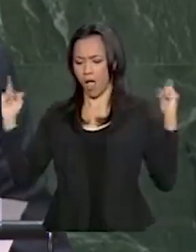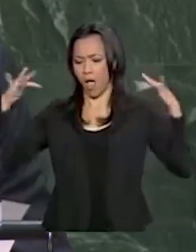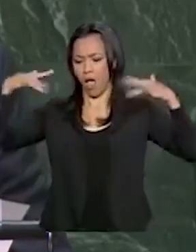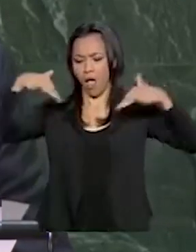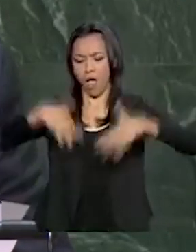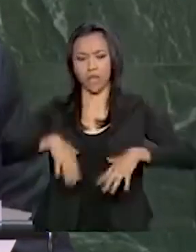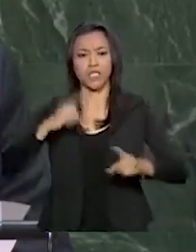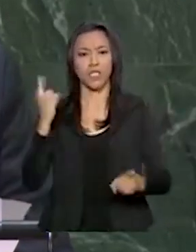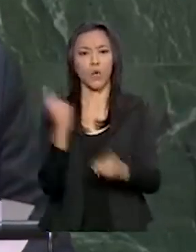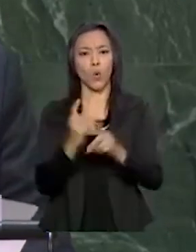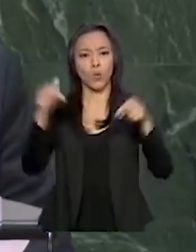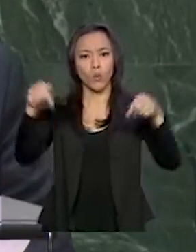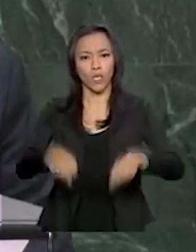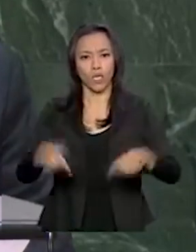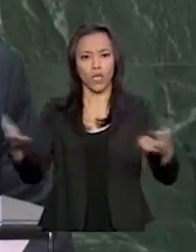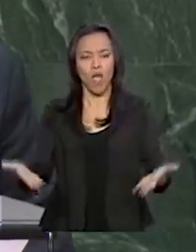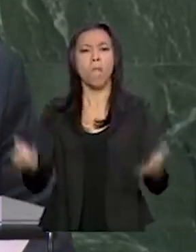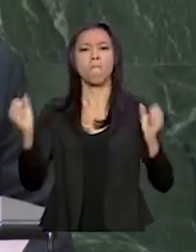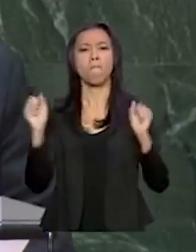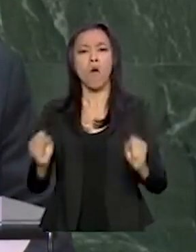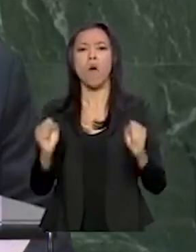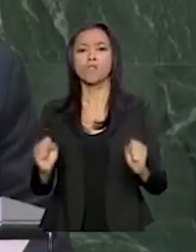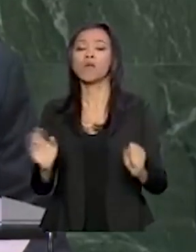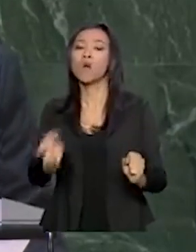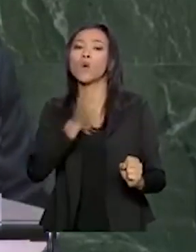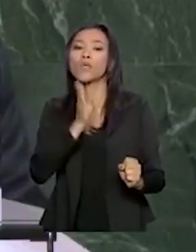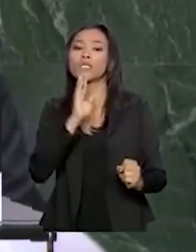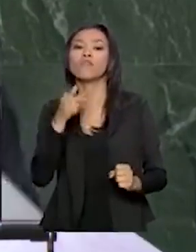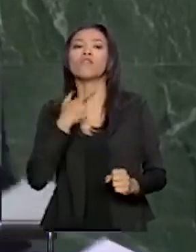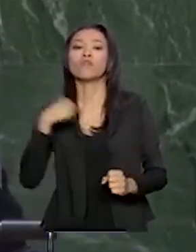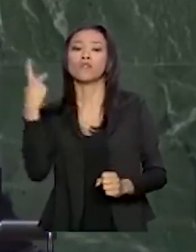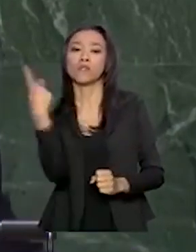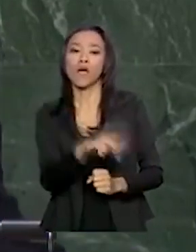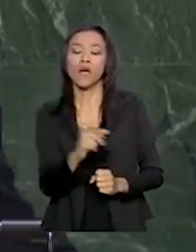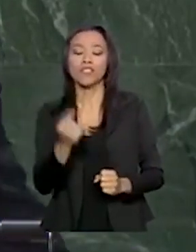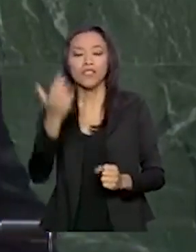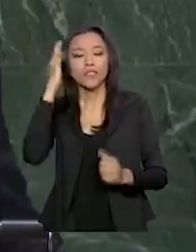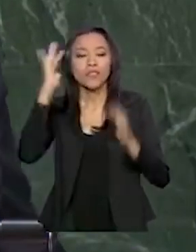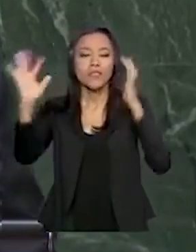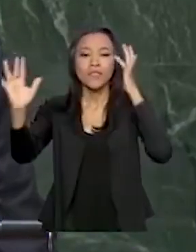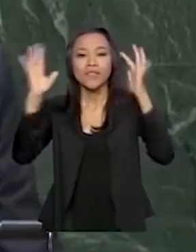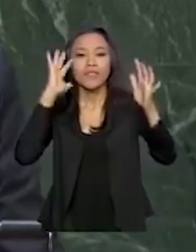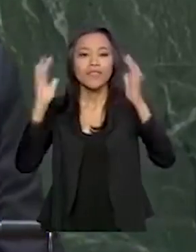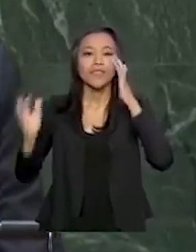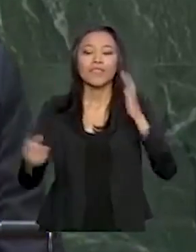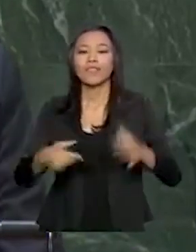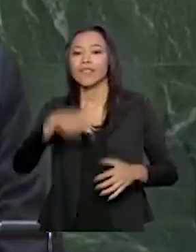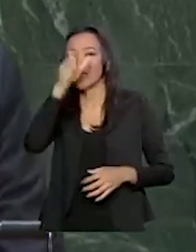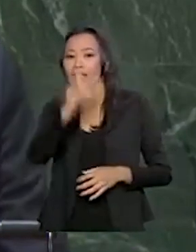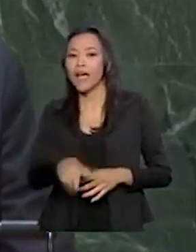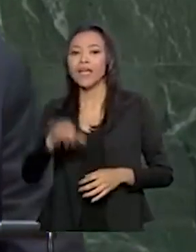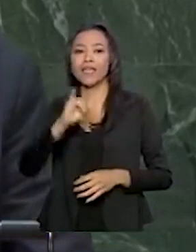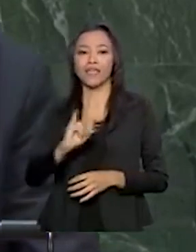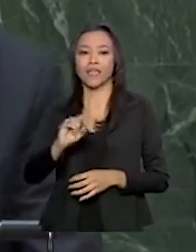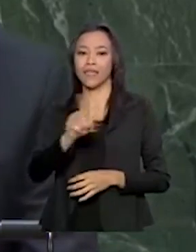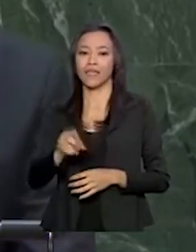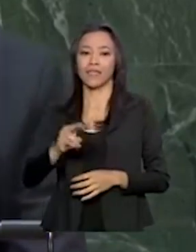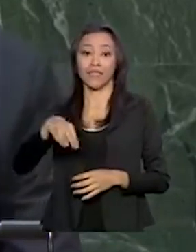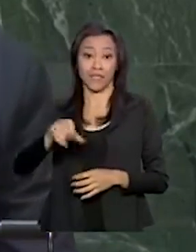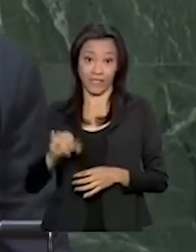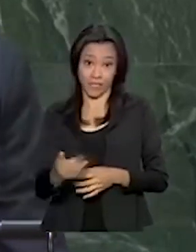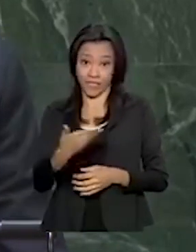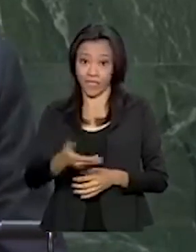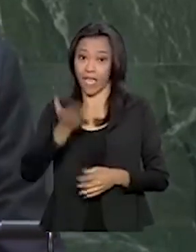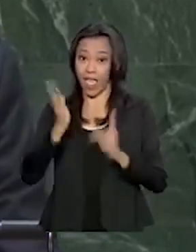Unidas, possa conhecer nossos desejos e aspirações na voz da indígena Izani Calapalo,